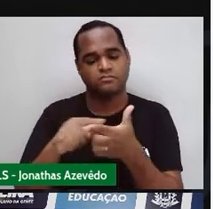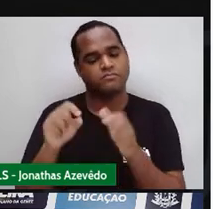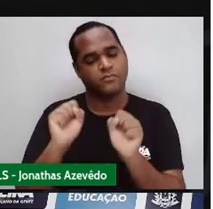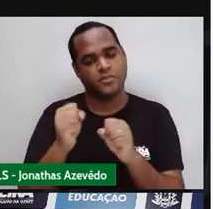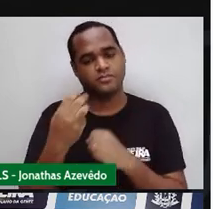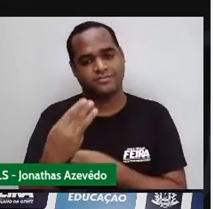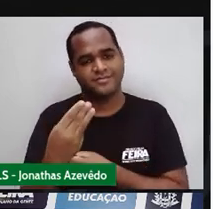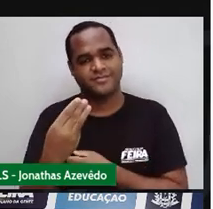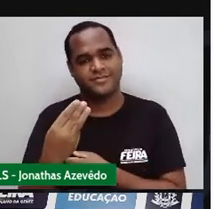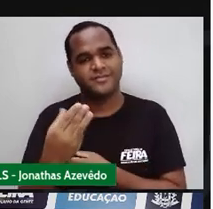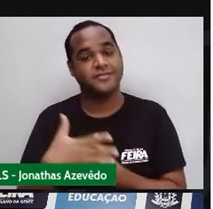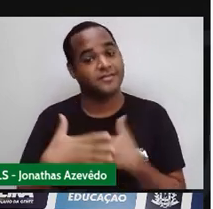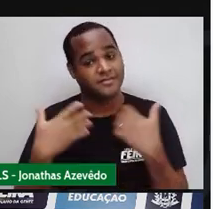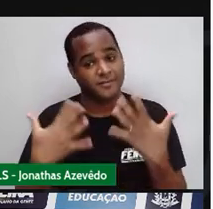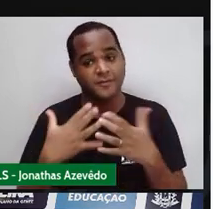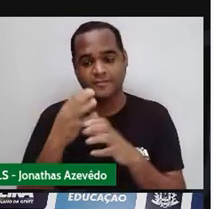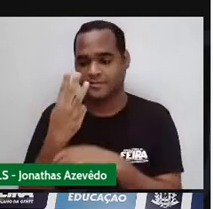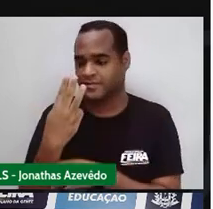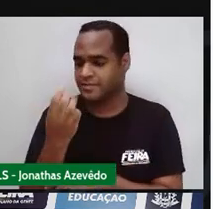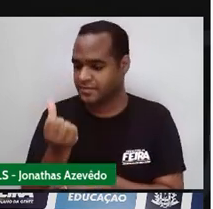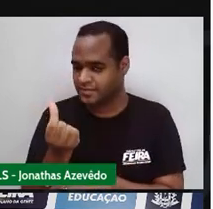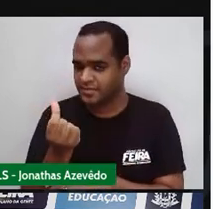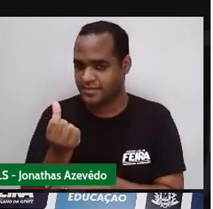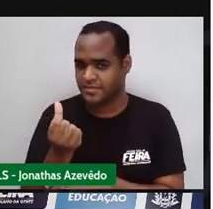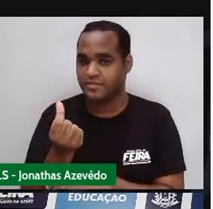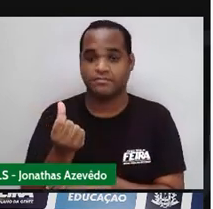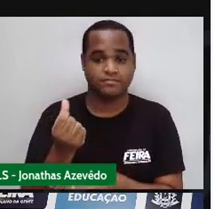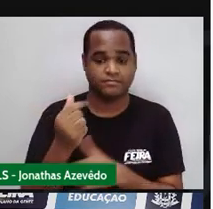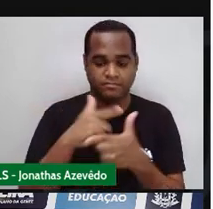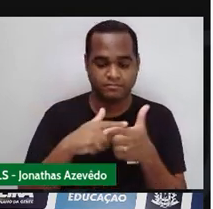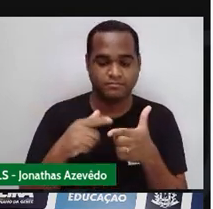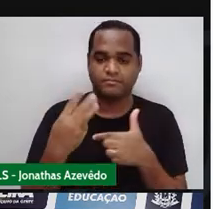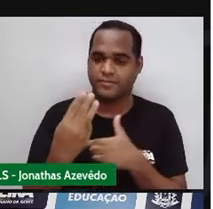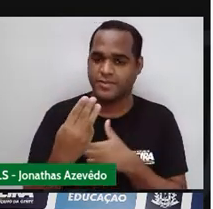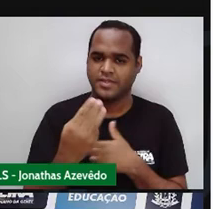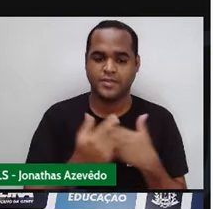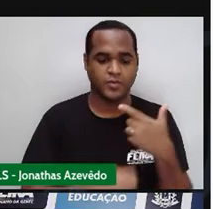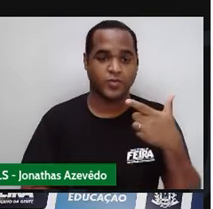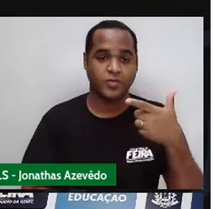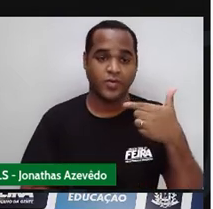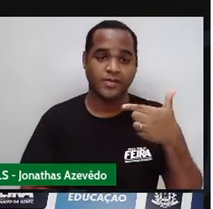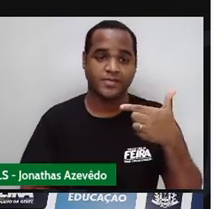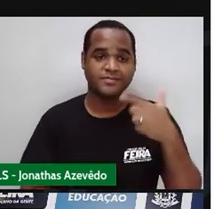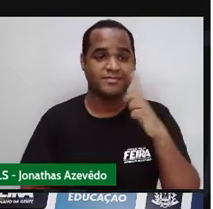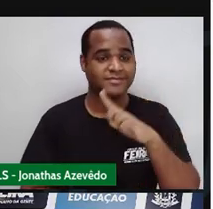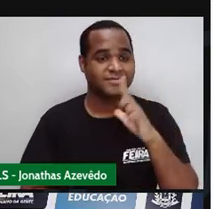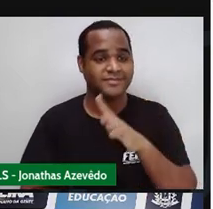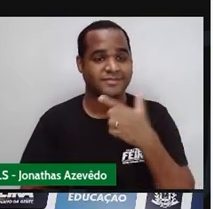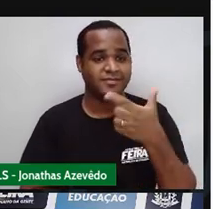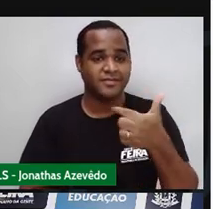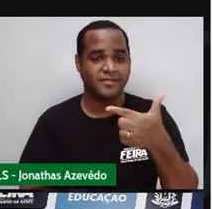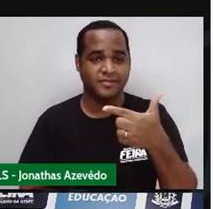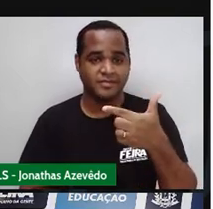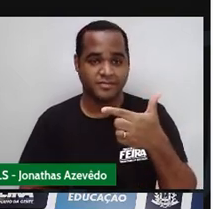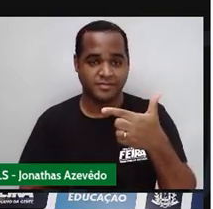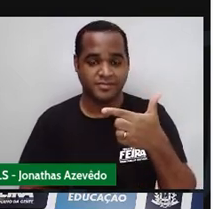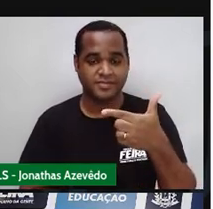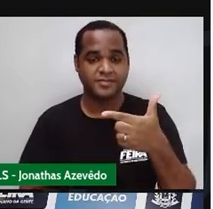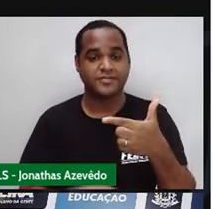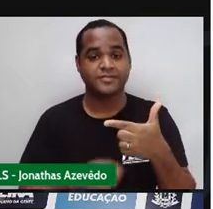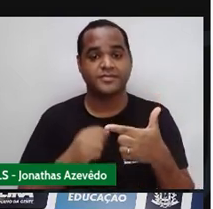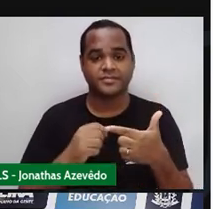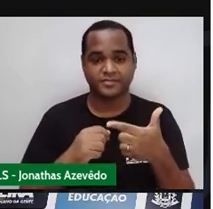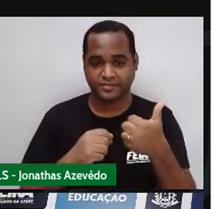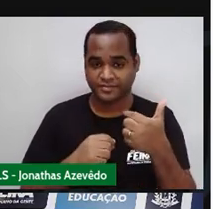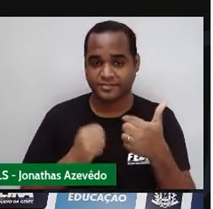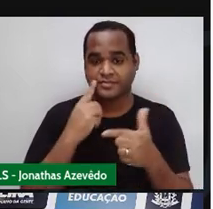Eu pego 36 E divido por 3 Dá 12 Depois que eu faço Essa divisão por 3 Eu sempre